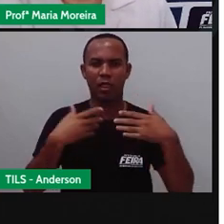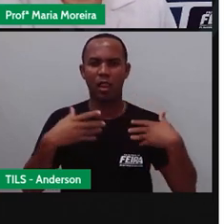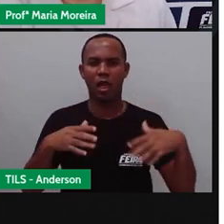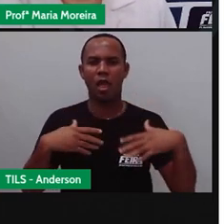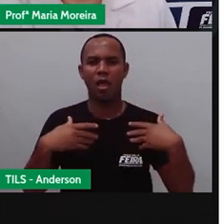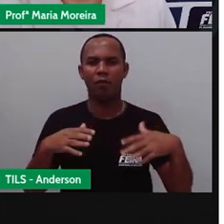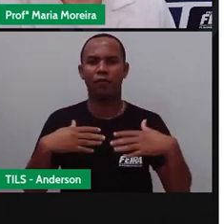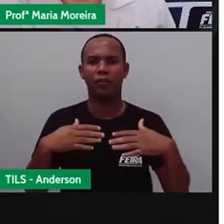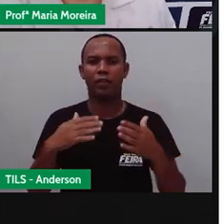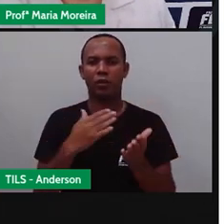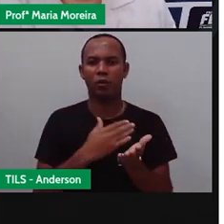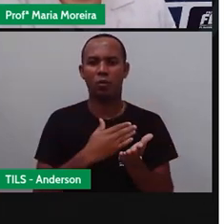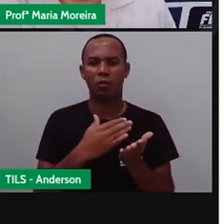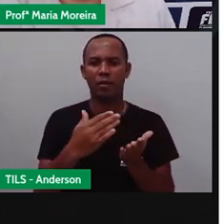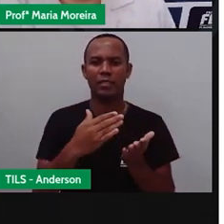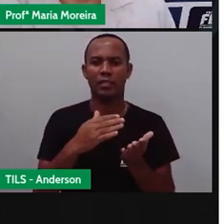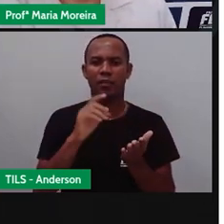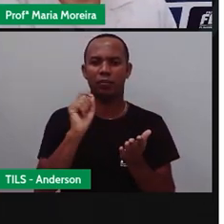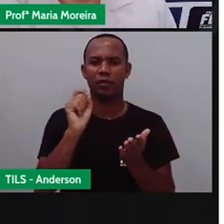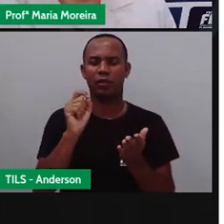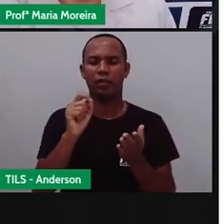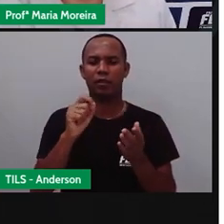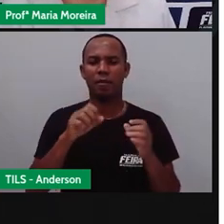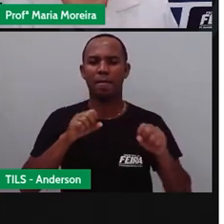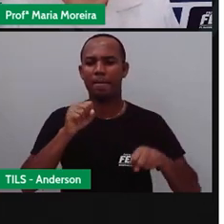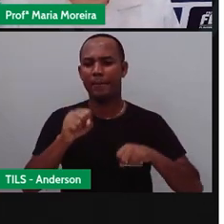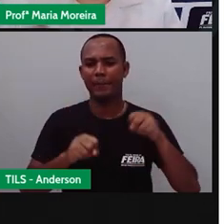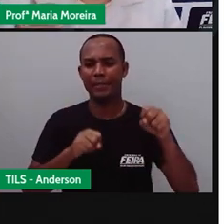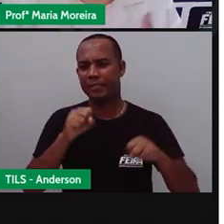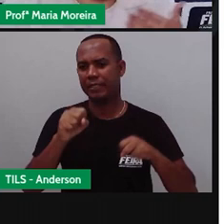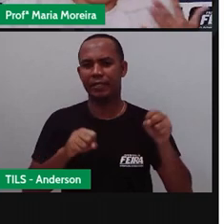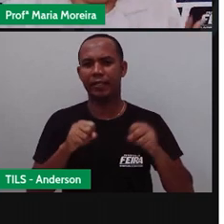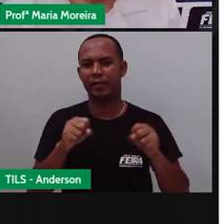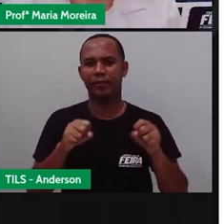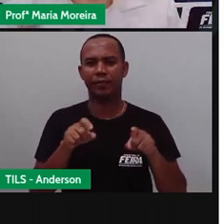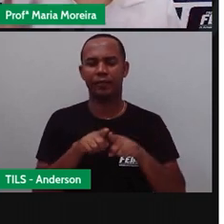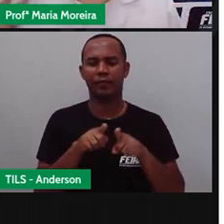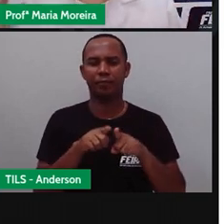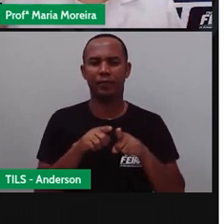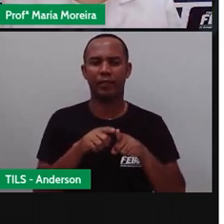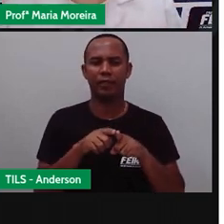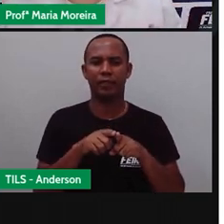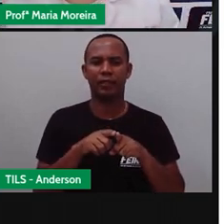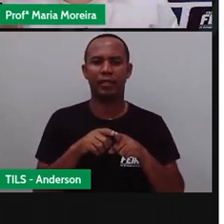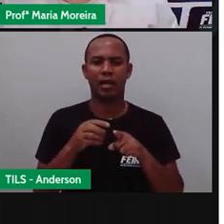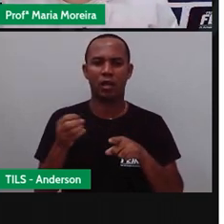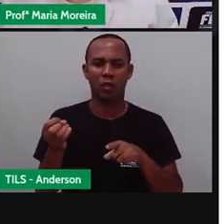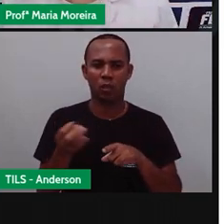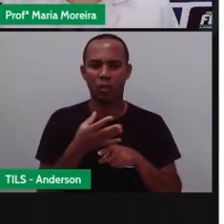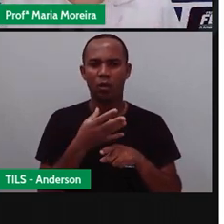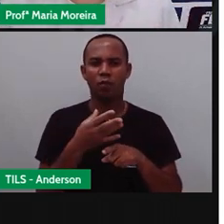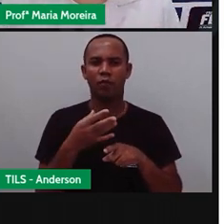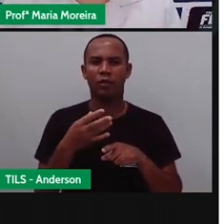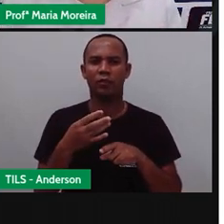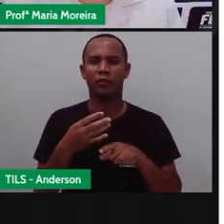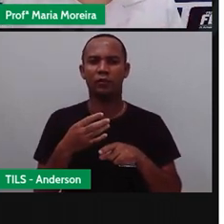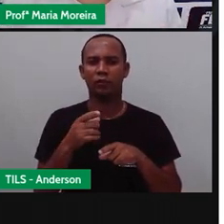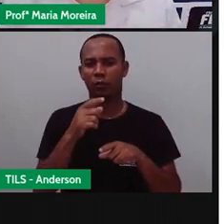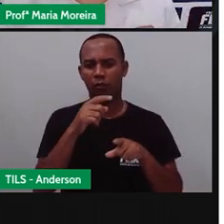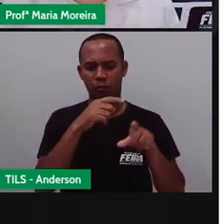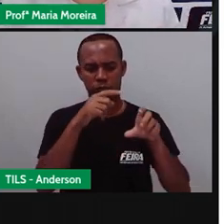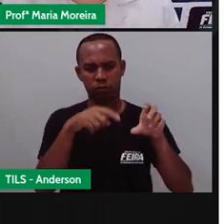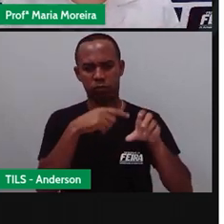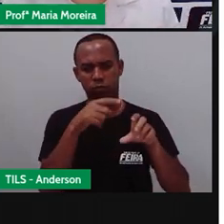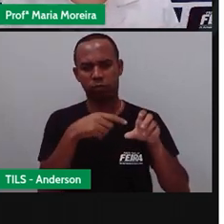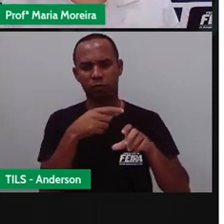começaram a ser instalados em bicicletas, né? Então, surge o pedal depois. Depois do pedal, surgem esses motores